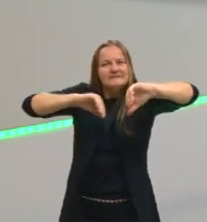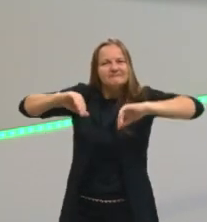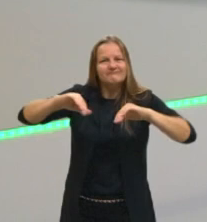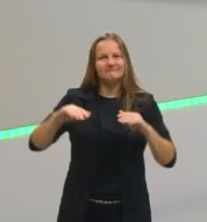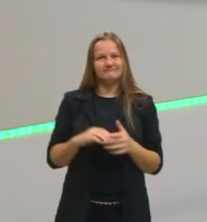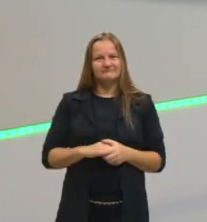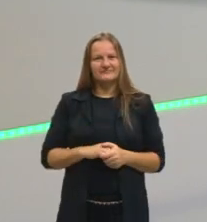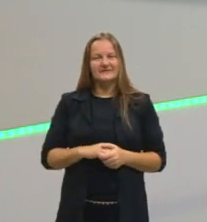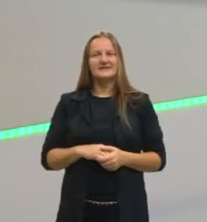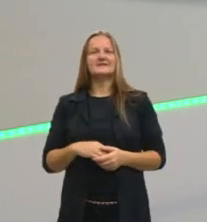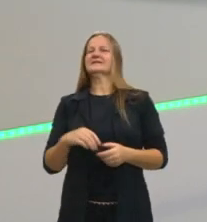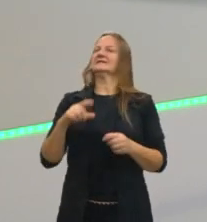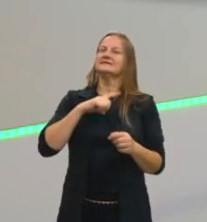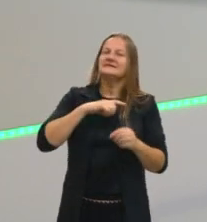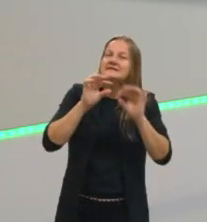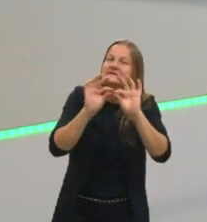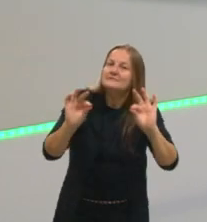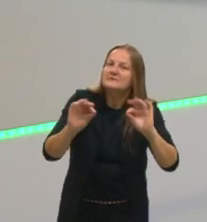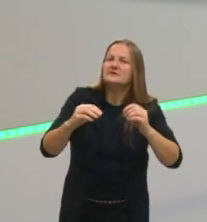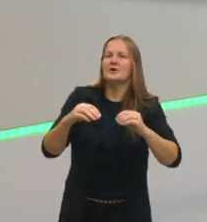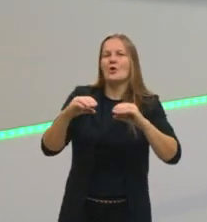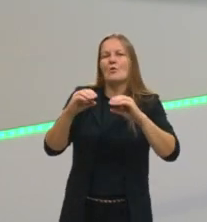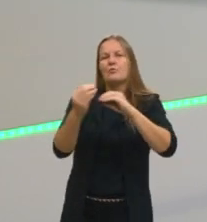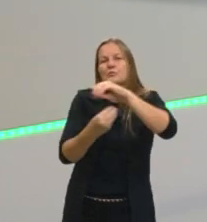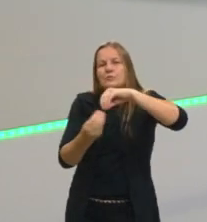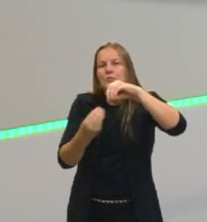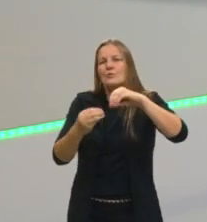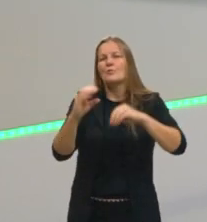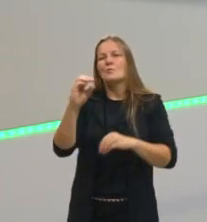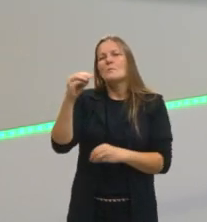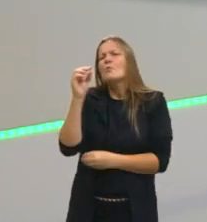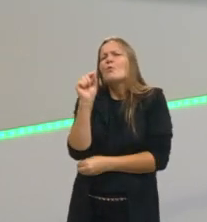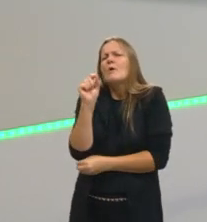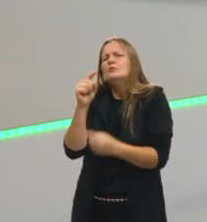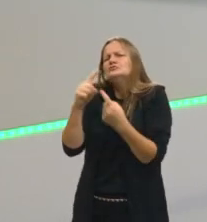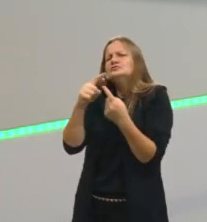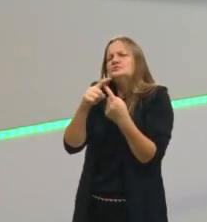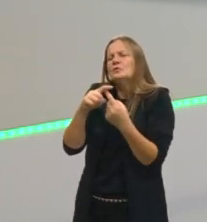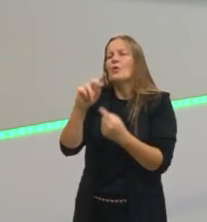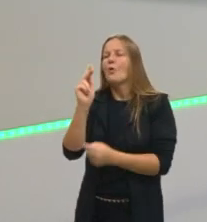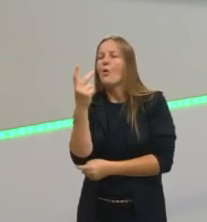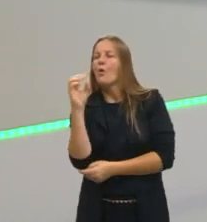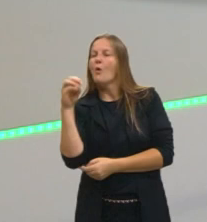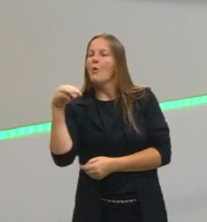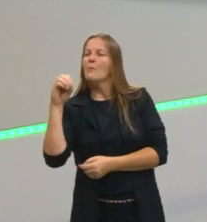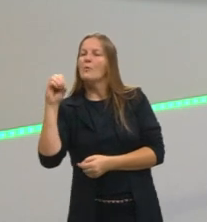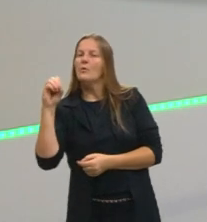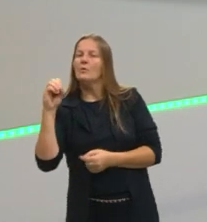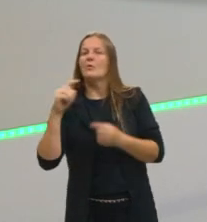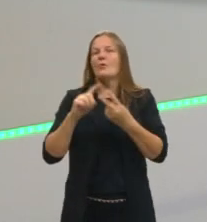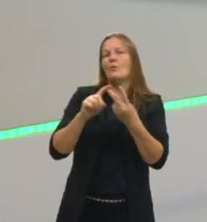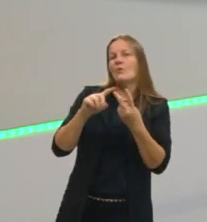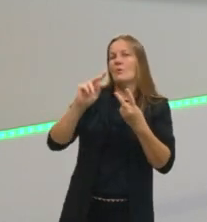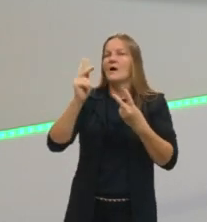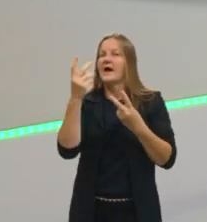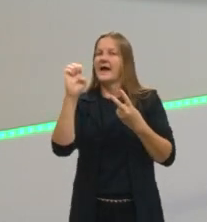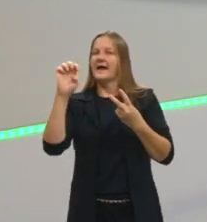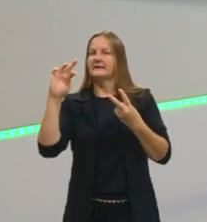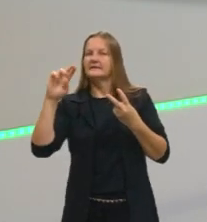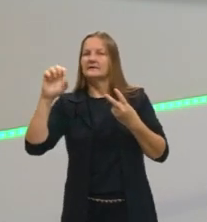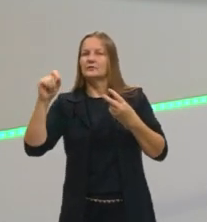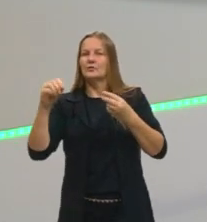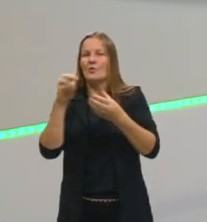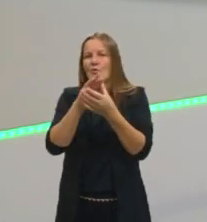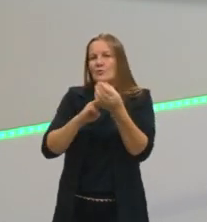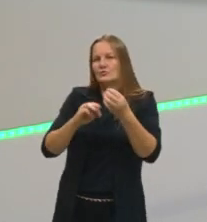Se eu estou separando substância simples, substância composta, que tipo de mistura, né? Se ela é homogênea, será um método de separação. Se